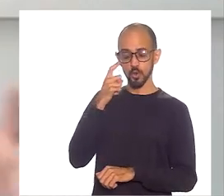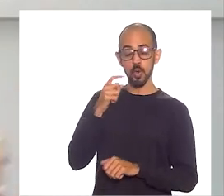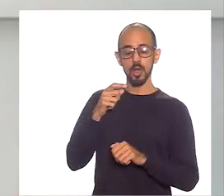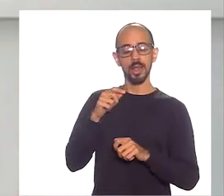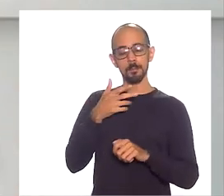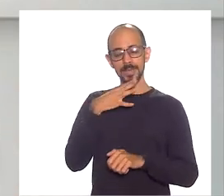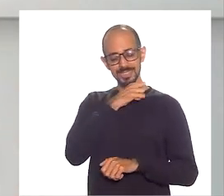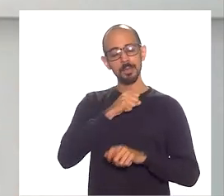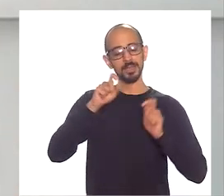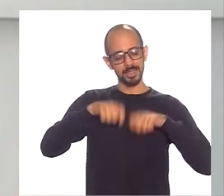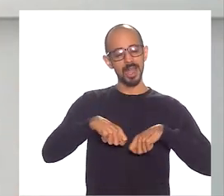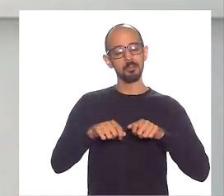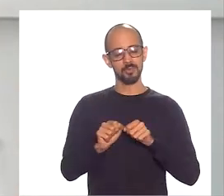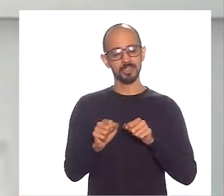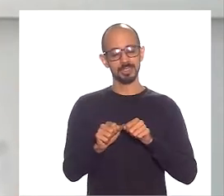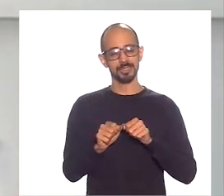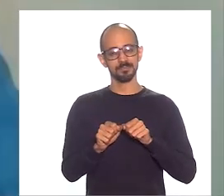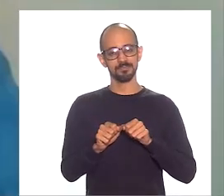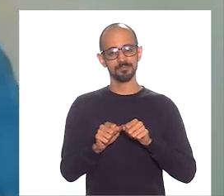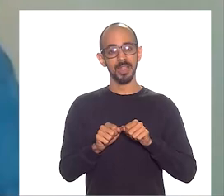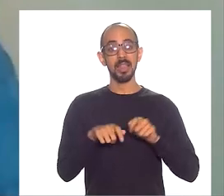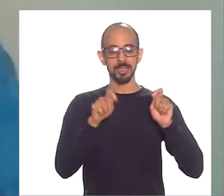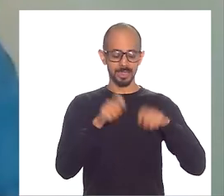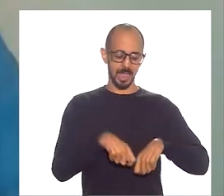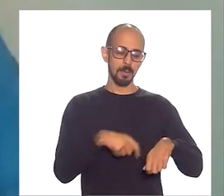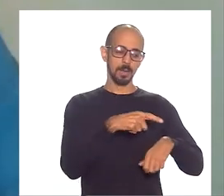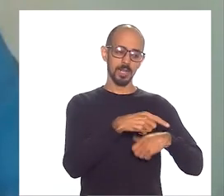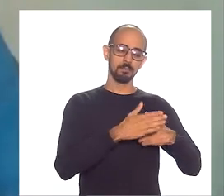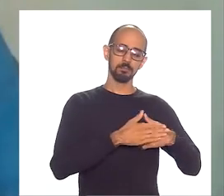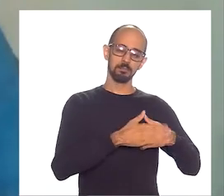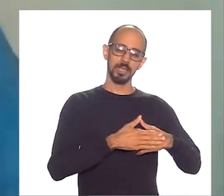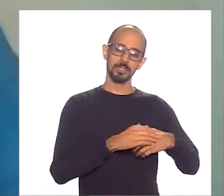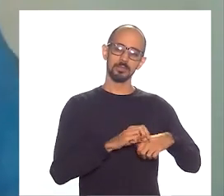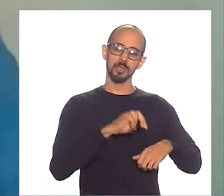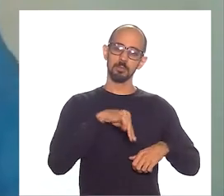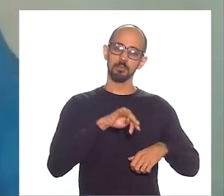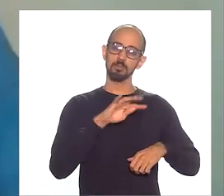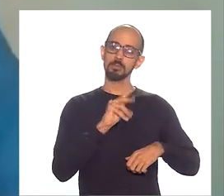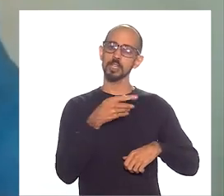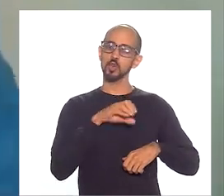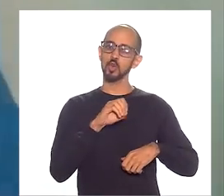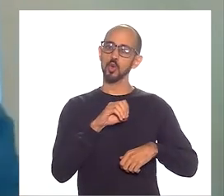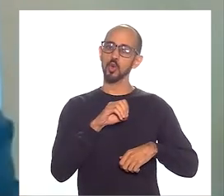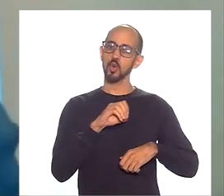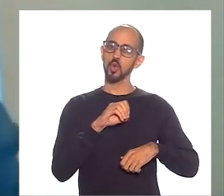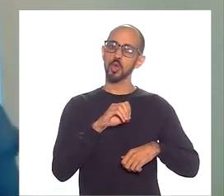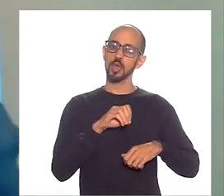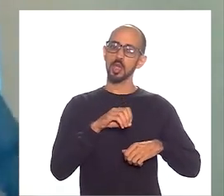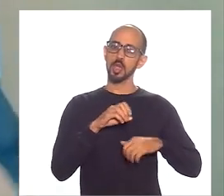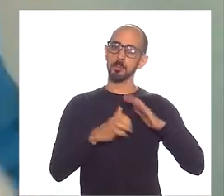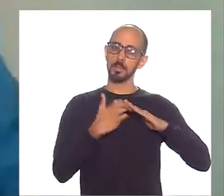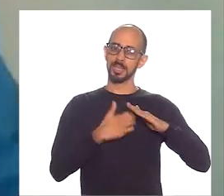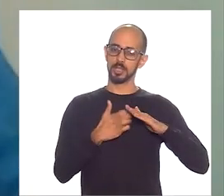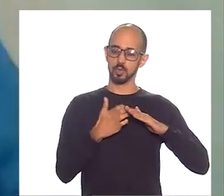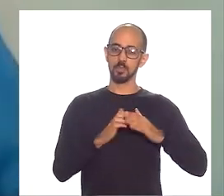né? É muito interessante. Vira intraempreendedor, que também é importantíssima, né? Grazela,